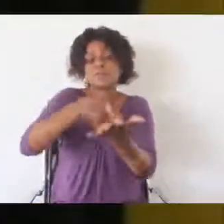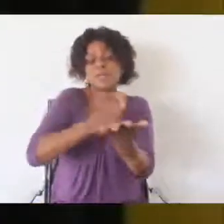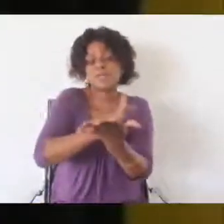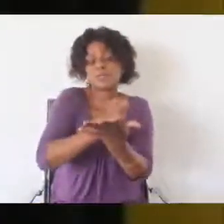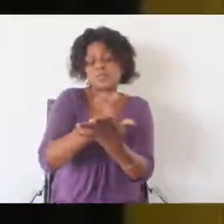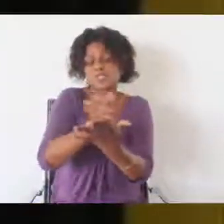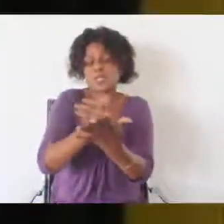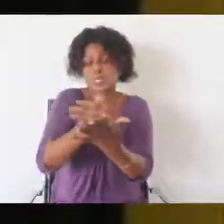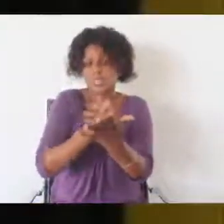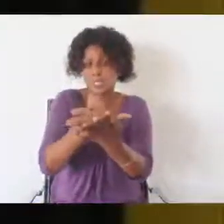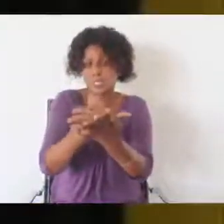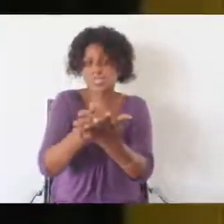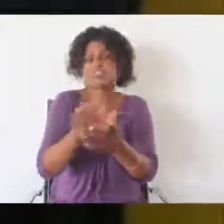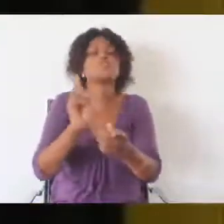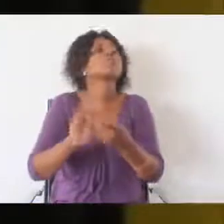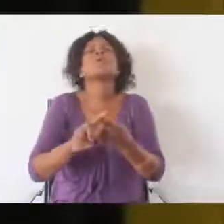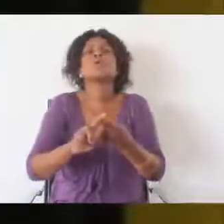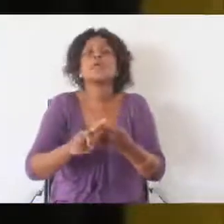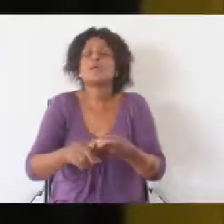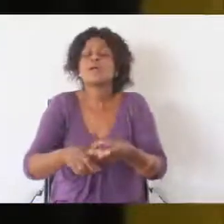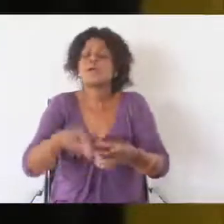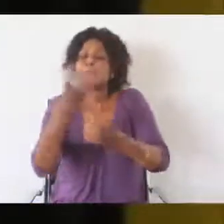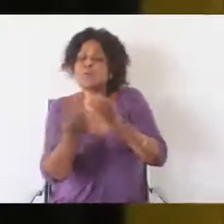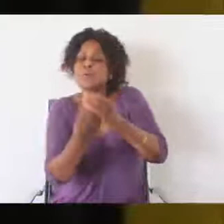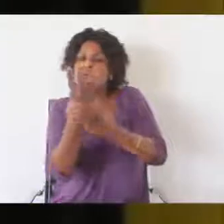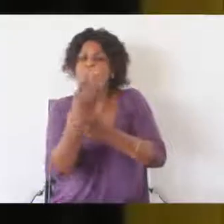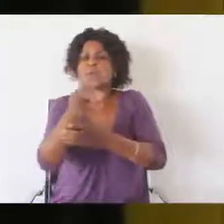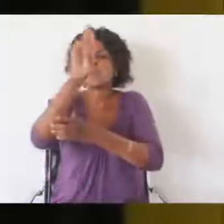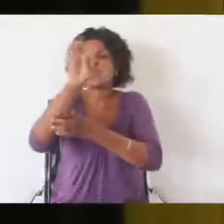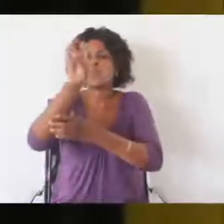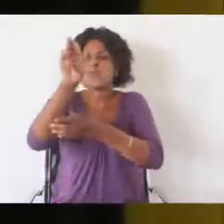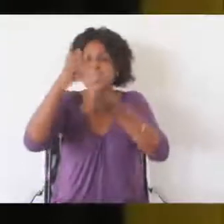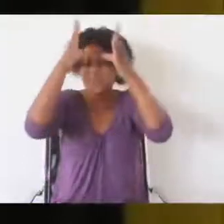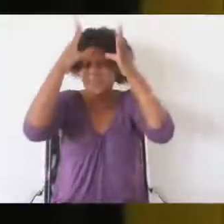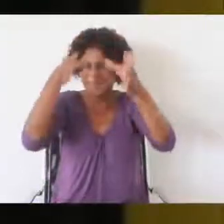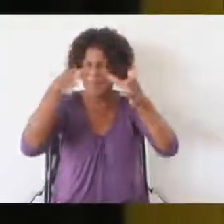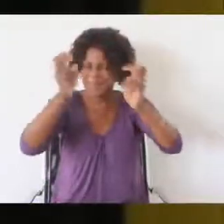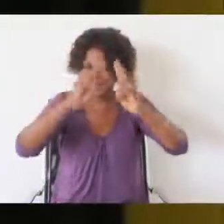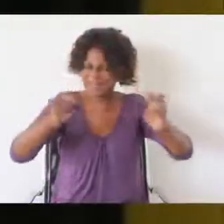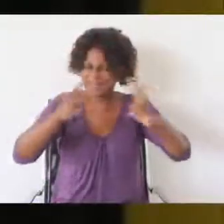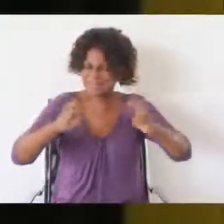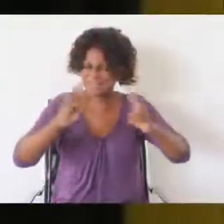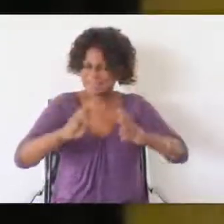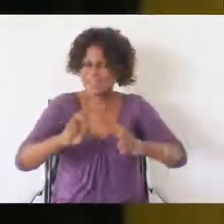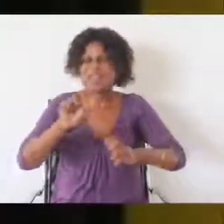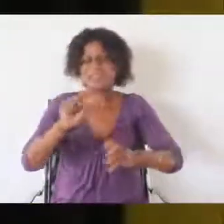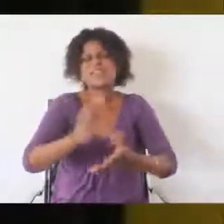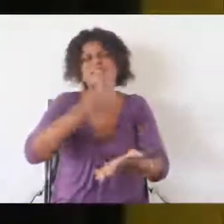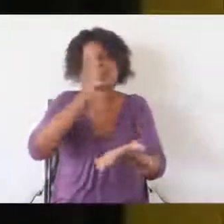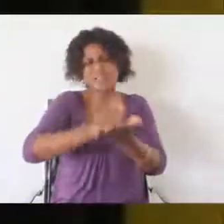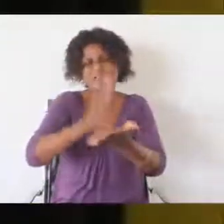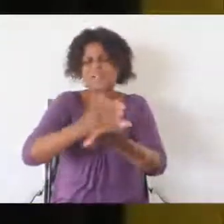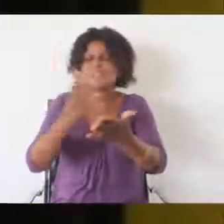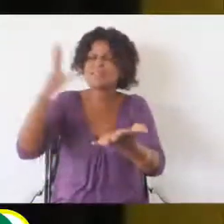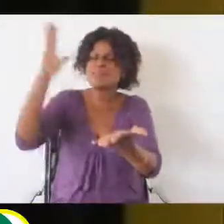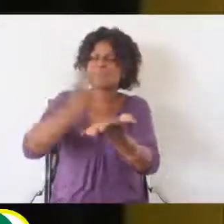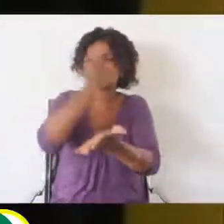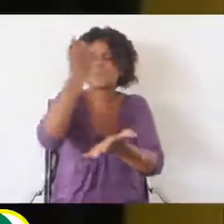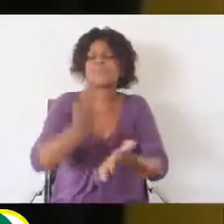pretensão de edificar uma universidade orientada para investigação, serão efetivamente alcançados.